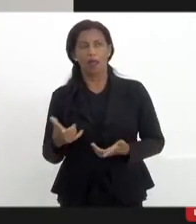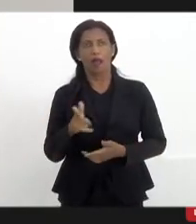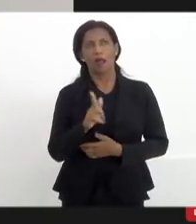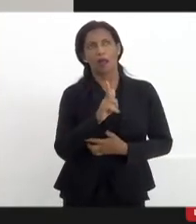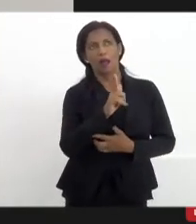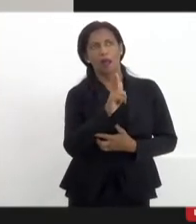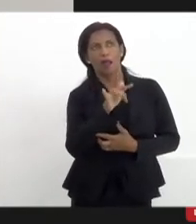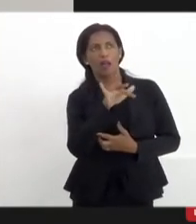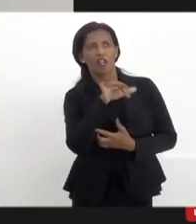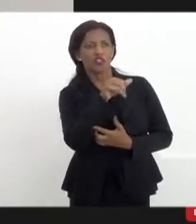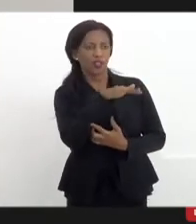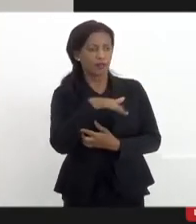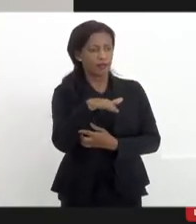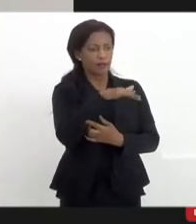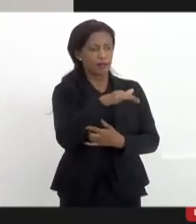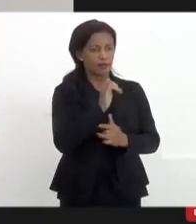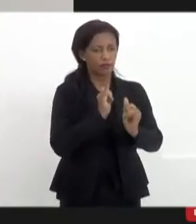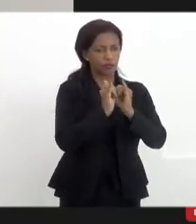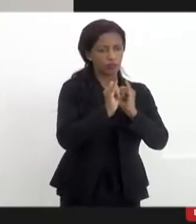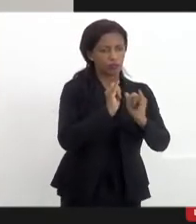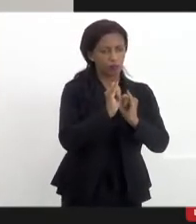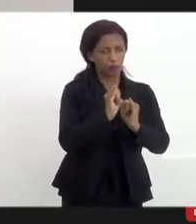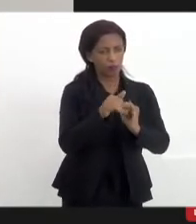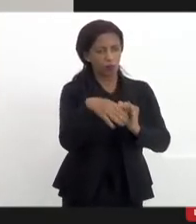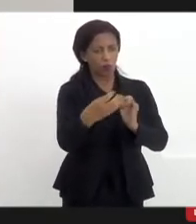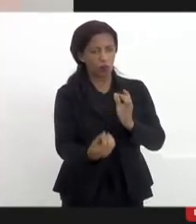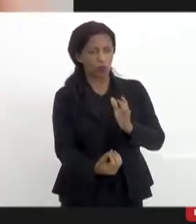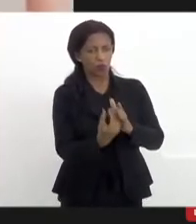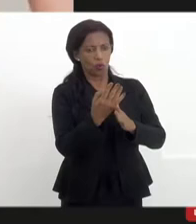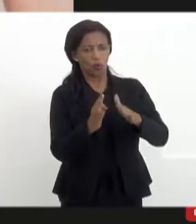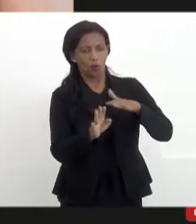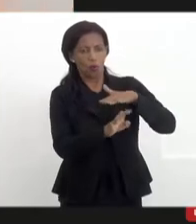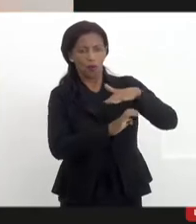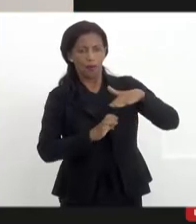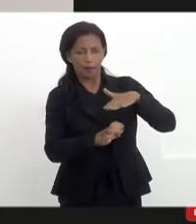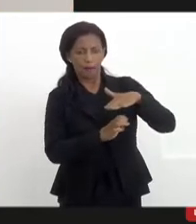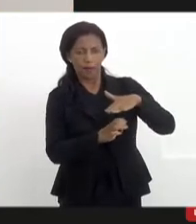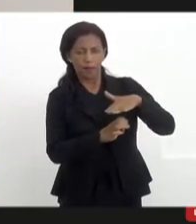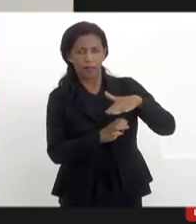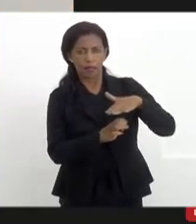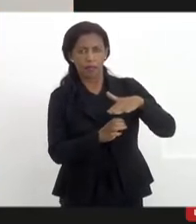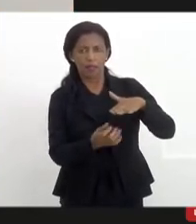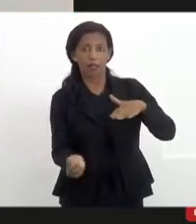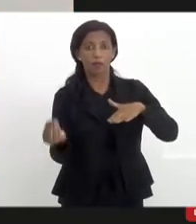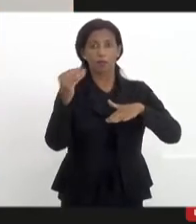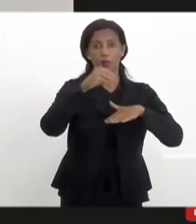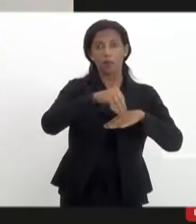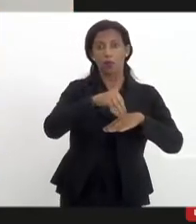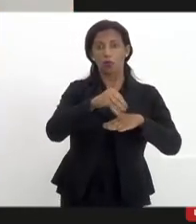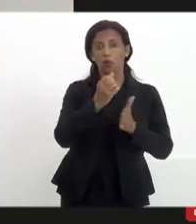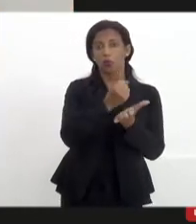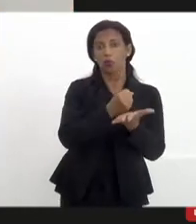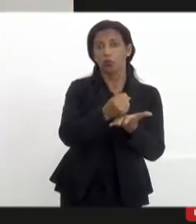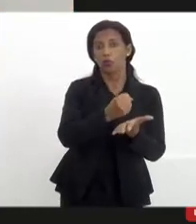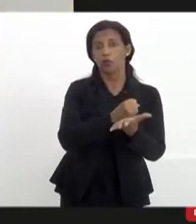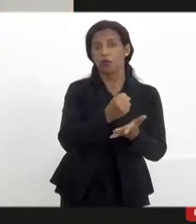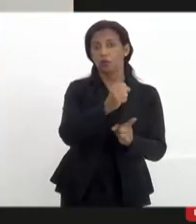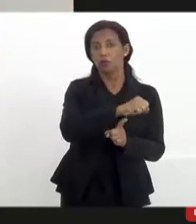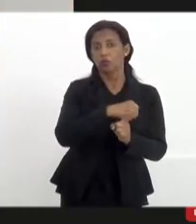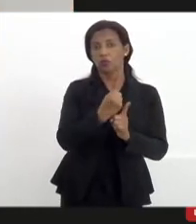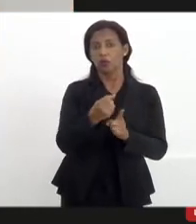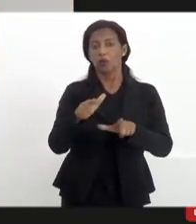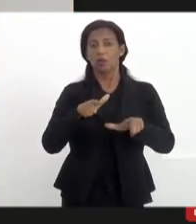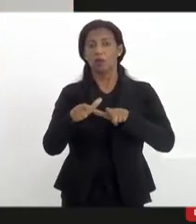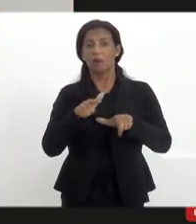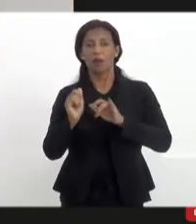Chaveira só conseguiu mudar isso quando criou uma empresa chamada NF Produções e que botou lá no contrato social que a gente trabalha